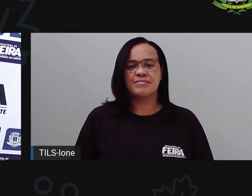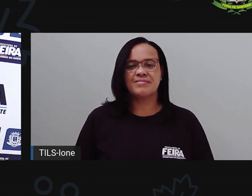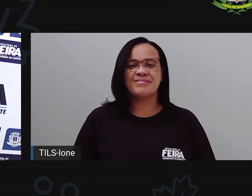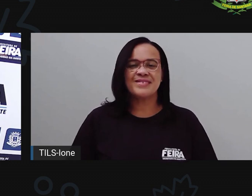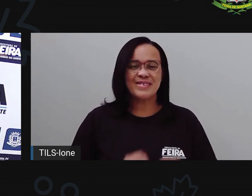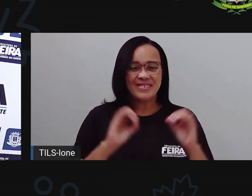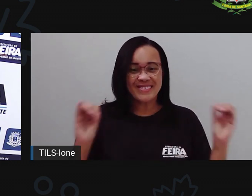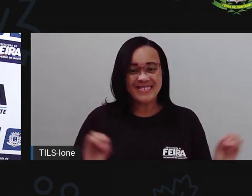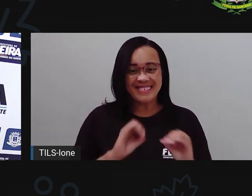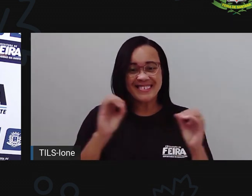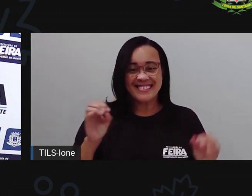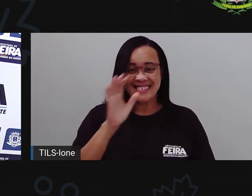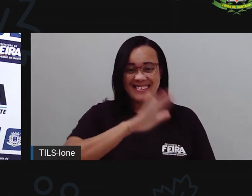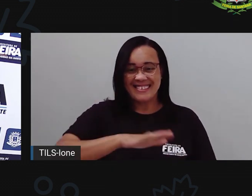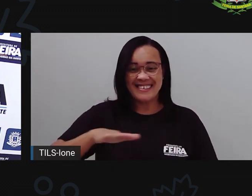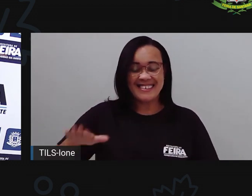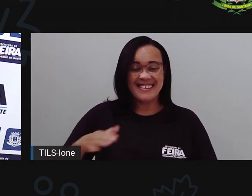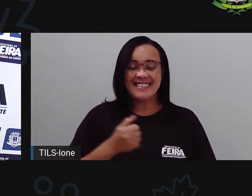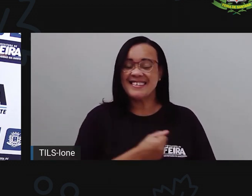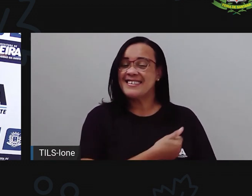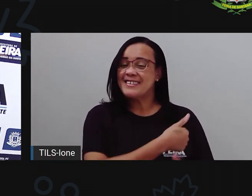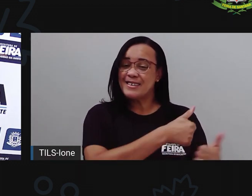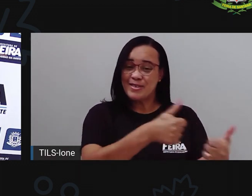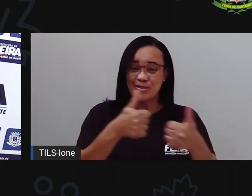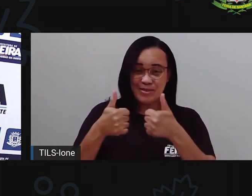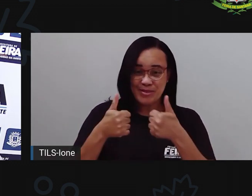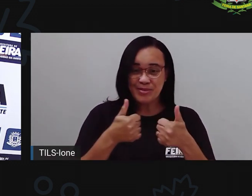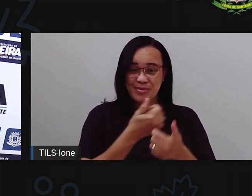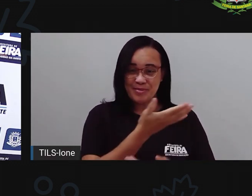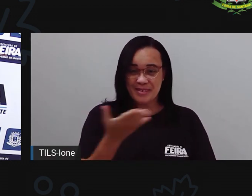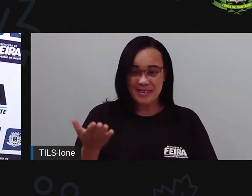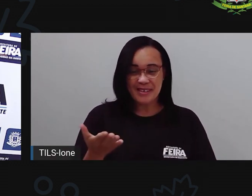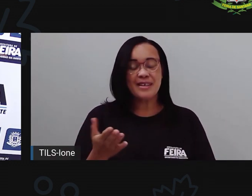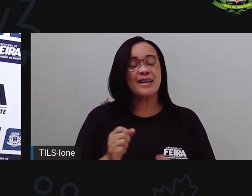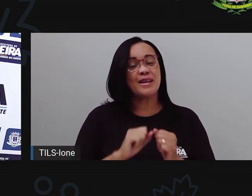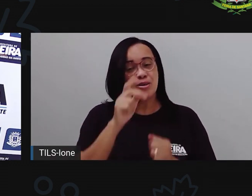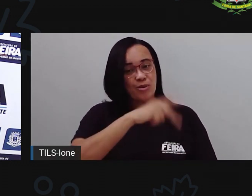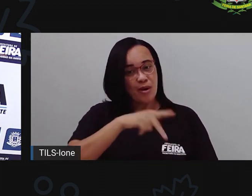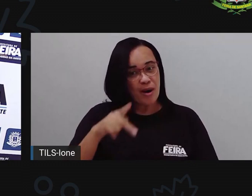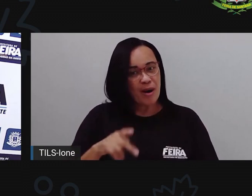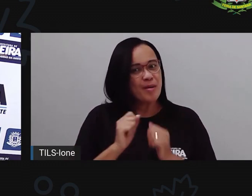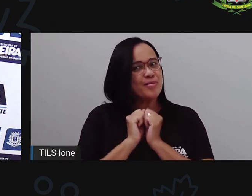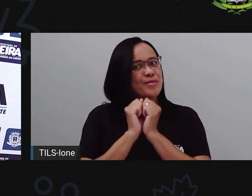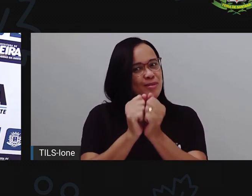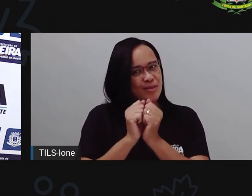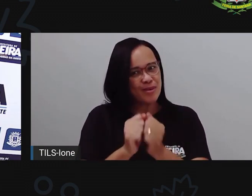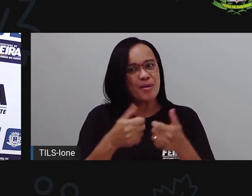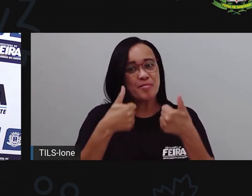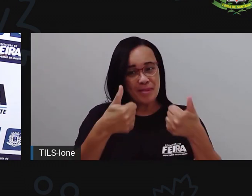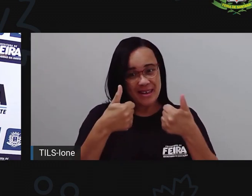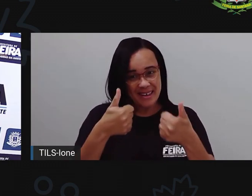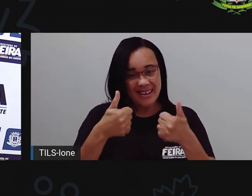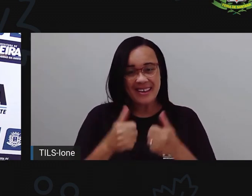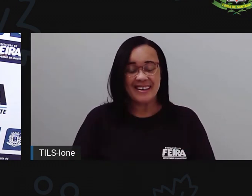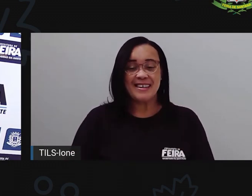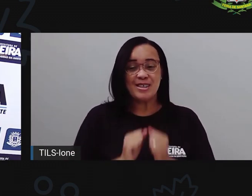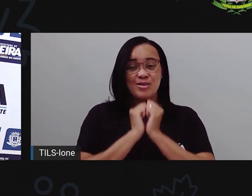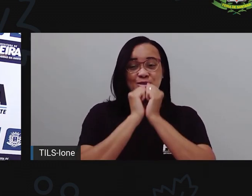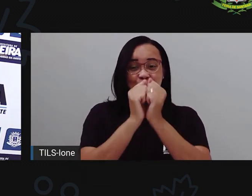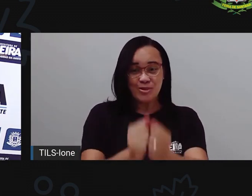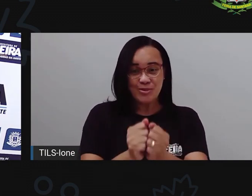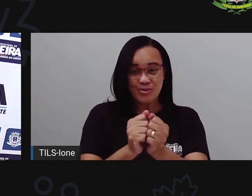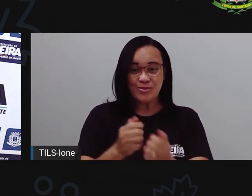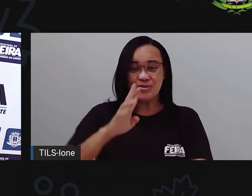Olá, crianças! Tudo bem com vocês? Comigo tá tudo bem, eu estou aqui hoje acompanhada de Ione, né?